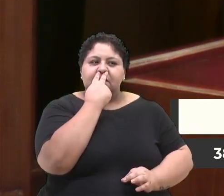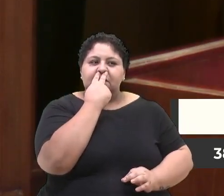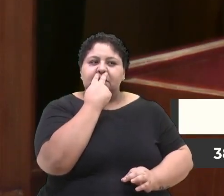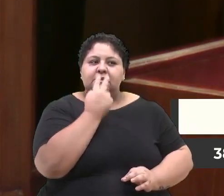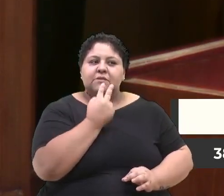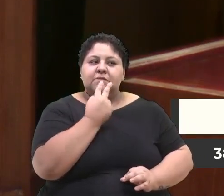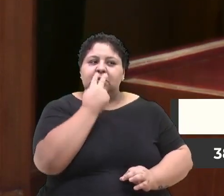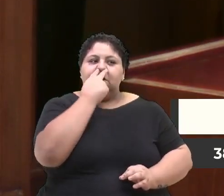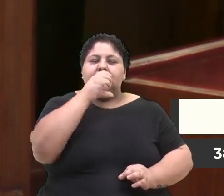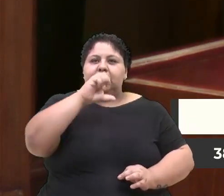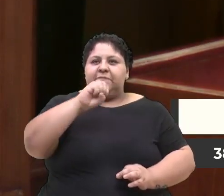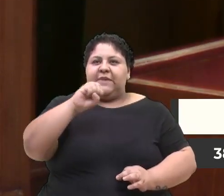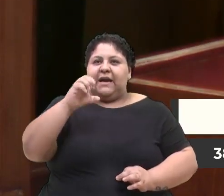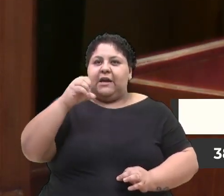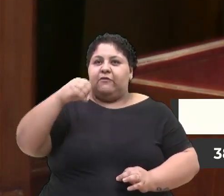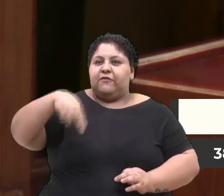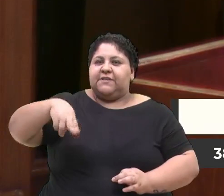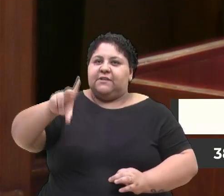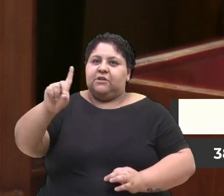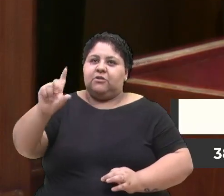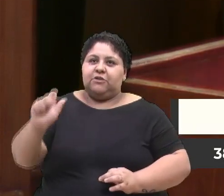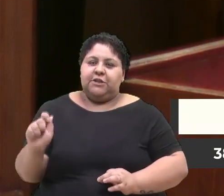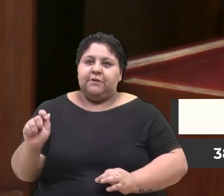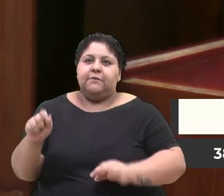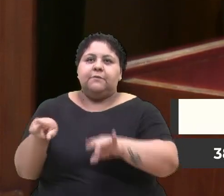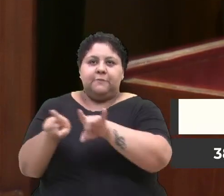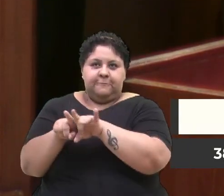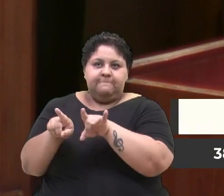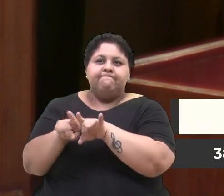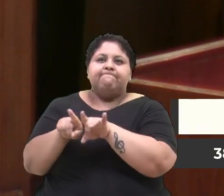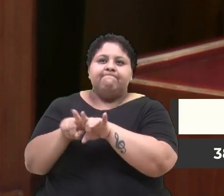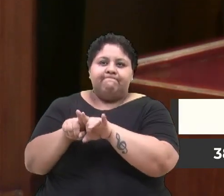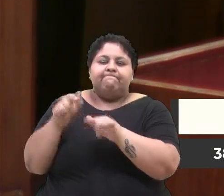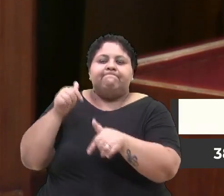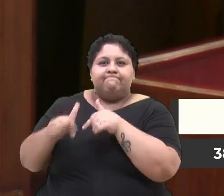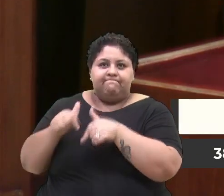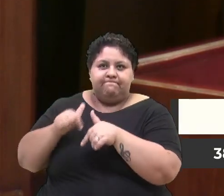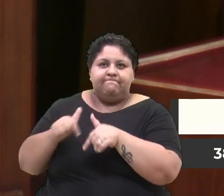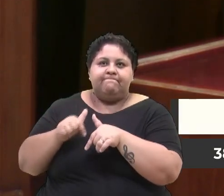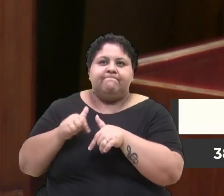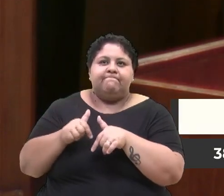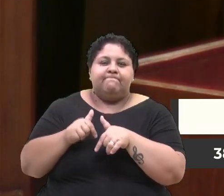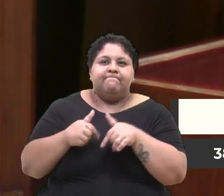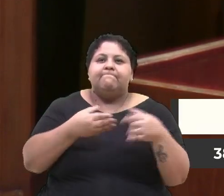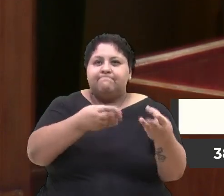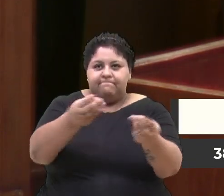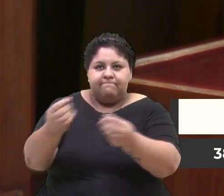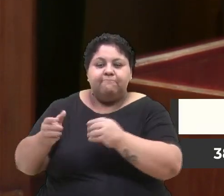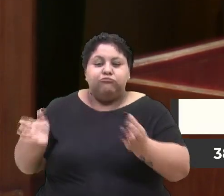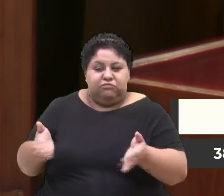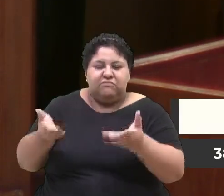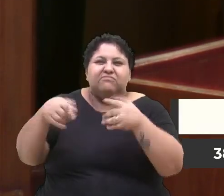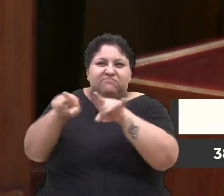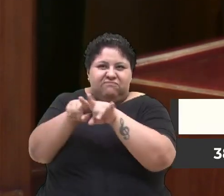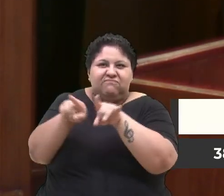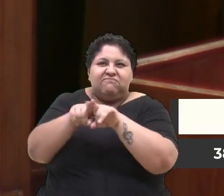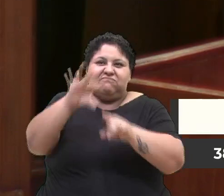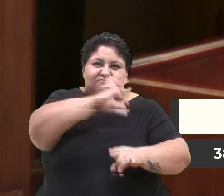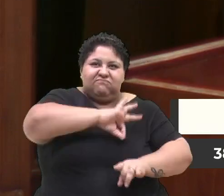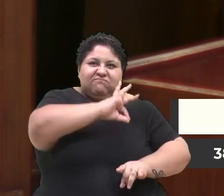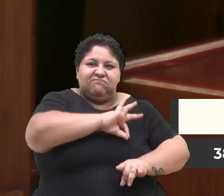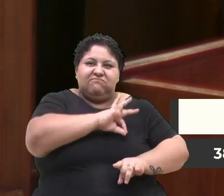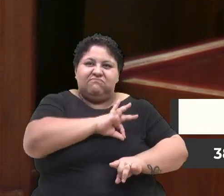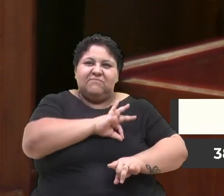qual é a qualidade também possível desse trabalho, sem o mínimo de incentivo, pagamento das